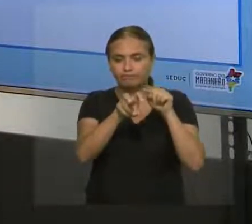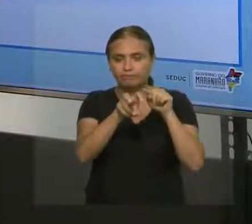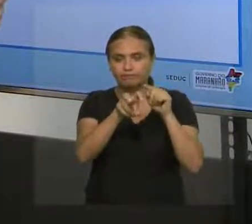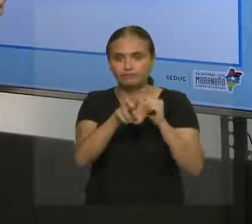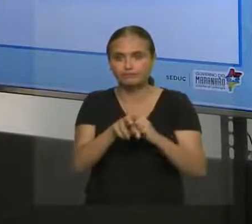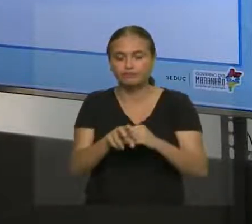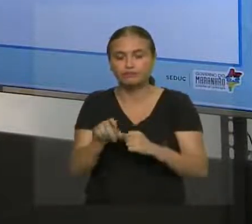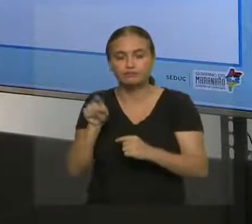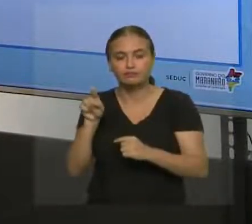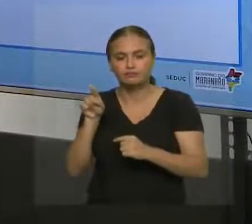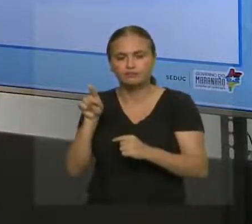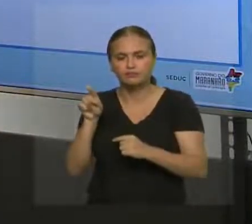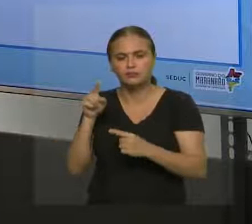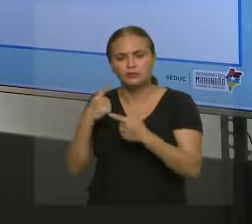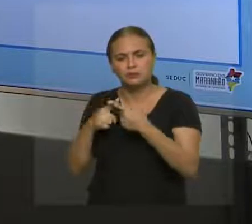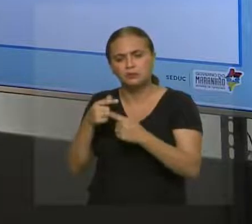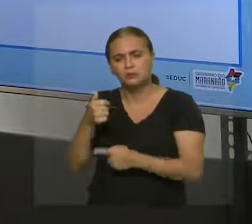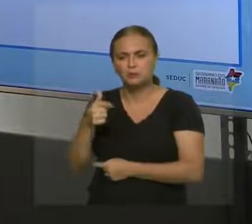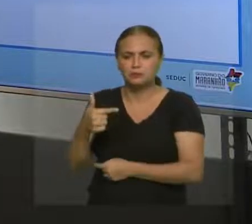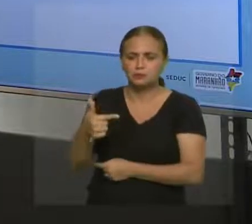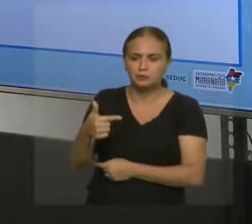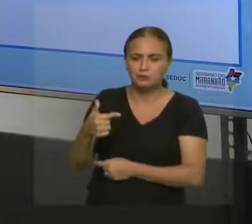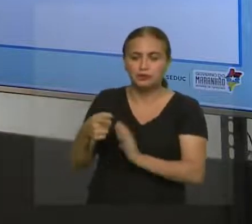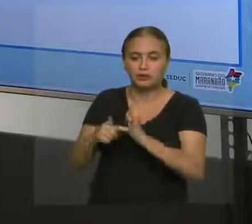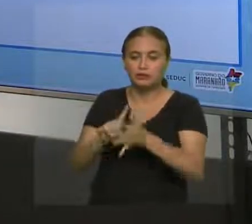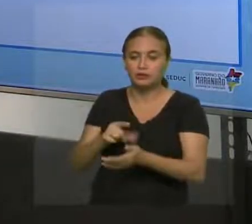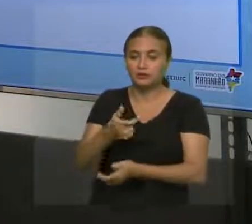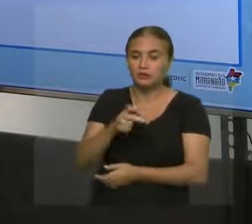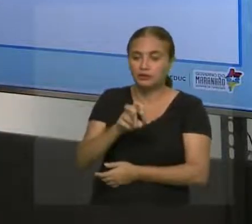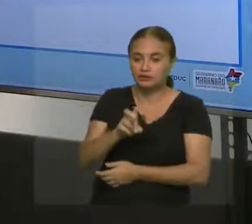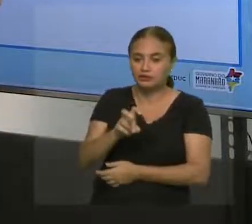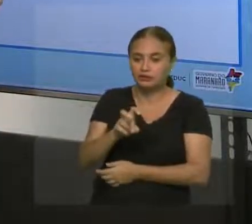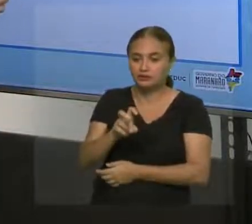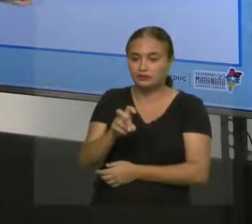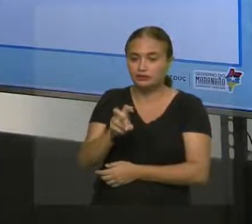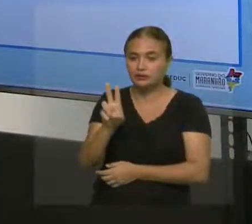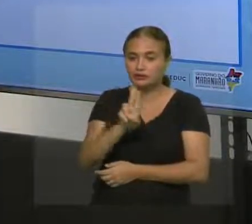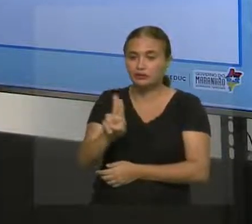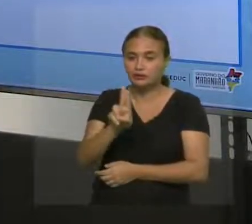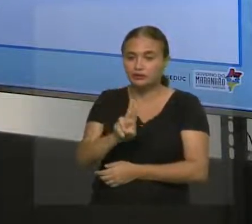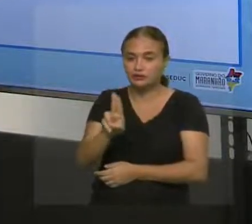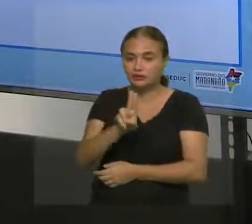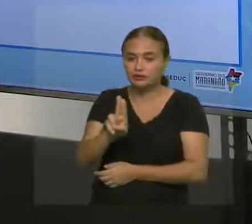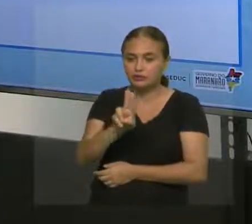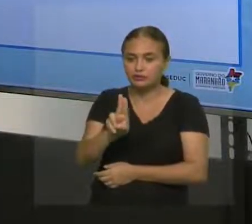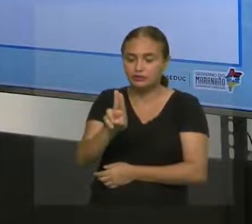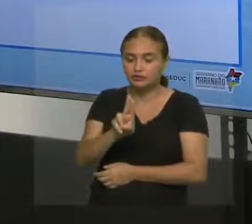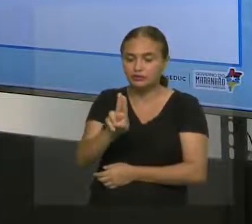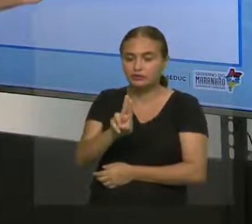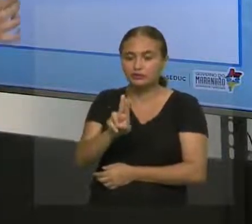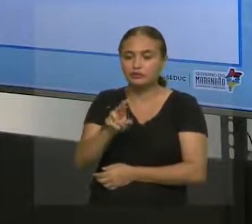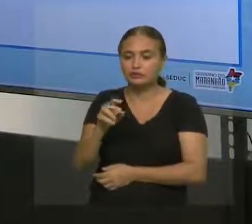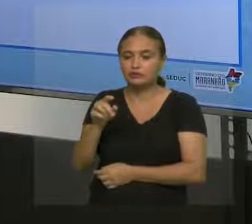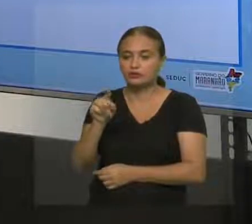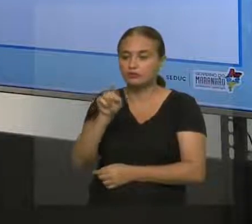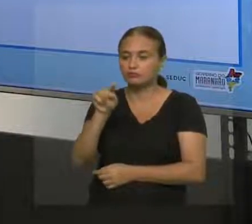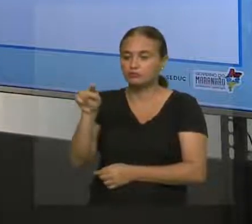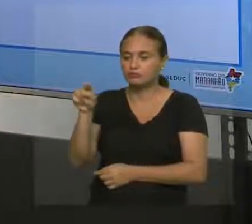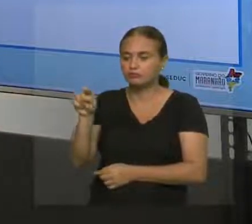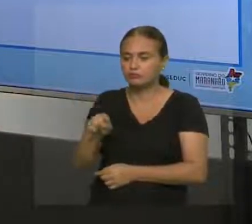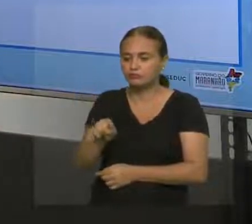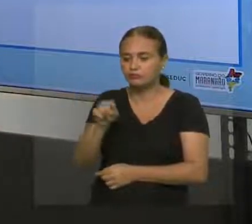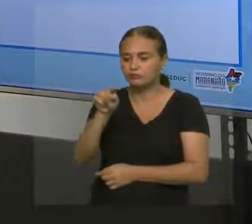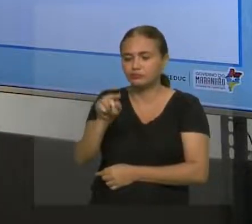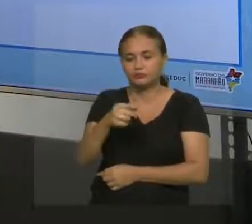Esse pedaço aqui, por que é 12? Porque aqui era 15. Eu estou pegando só esse pedaço aqui. Então, tira os 3 daqui que é o mesmo 3 daqui. Fica